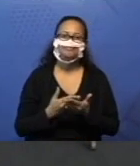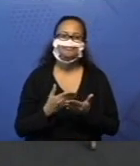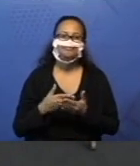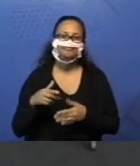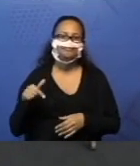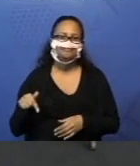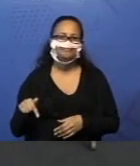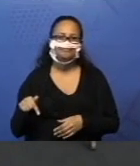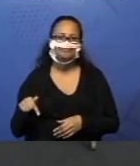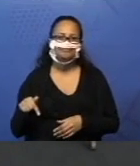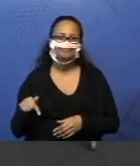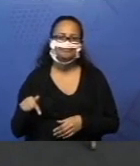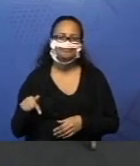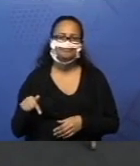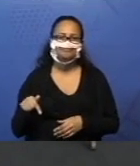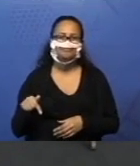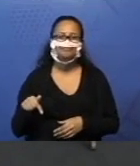já.